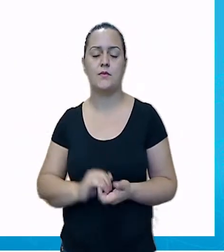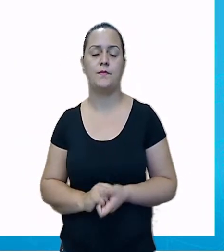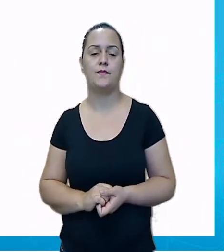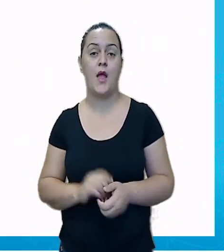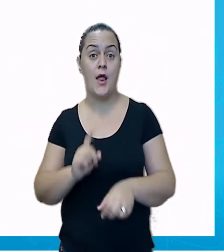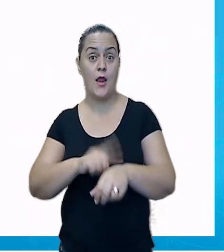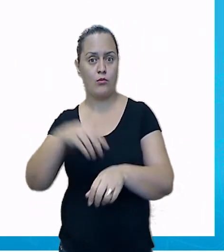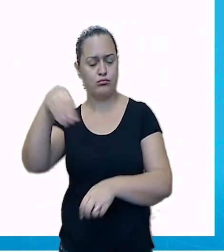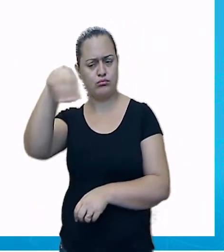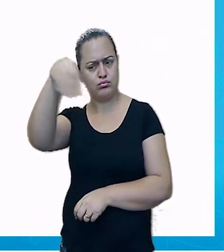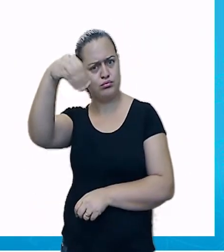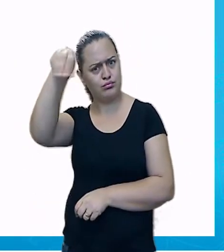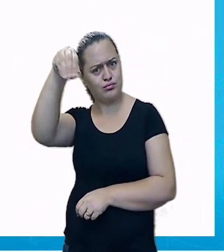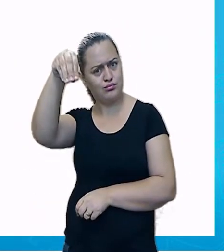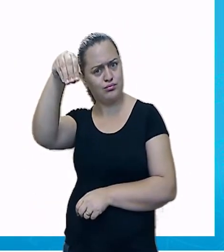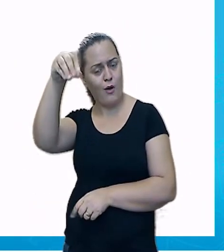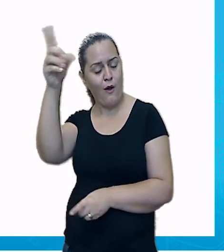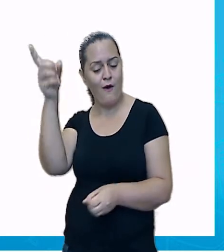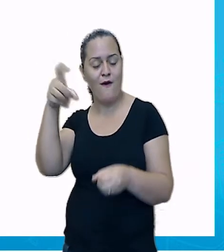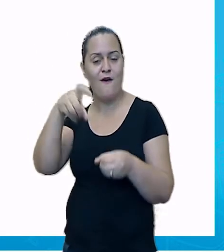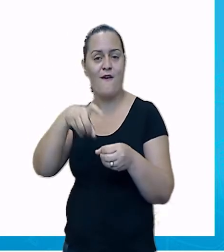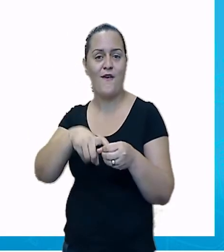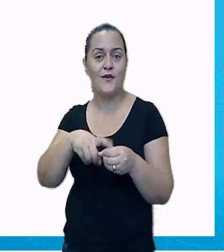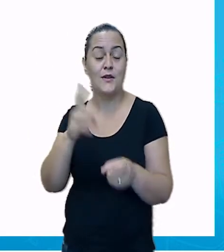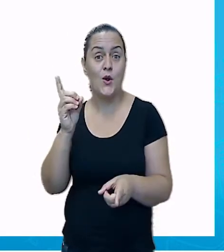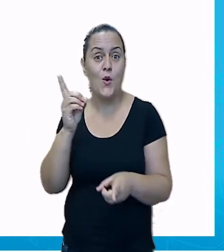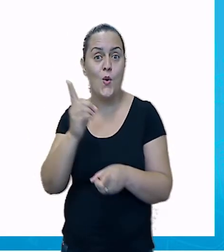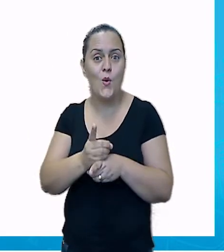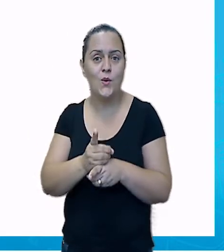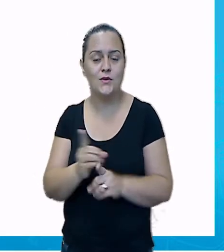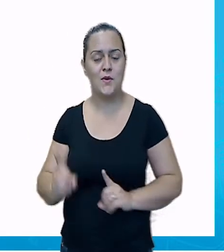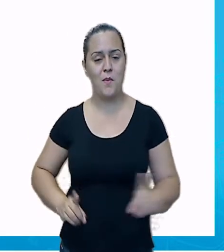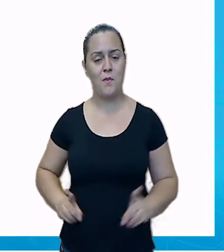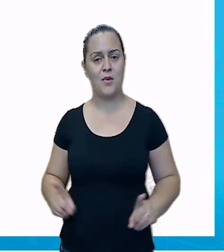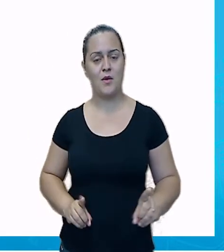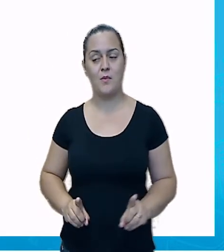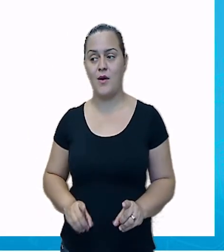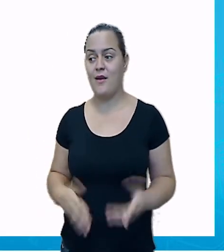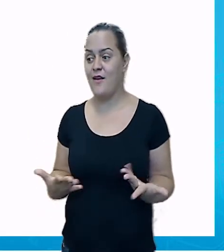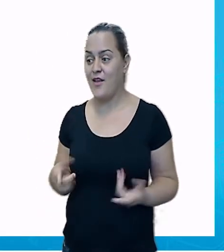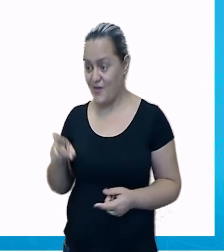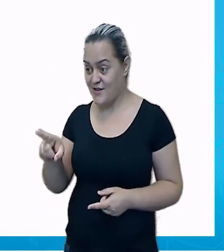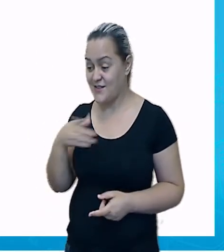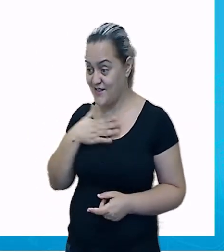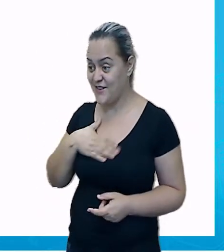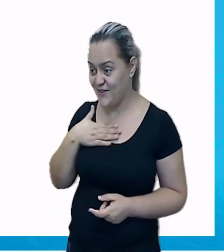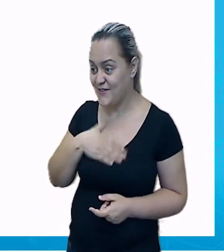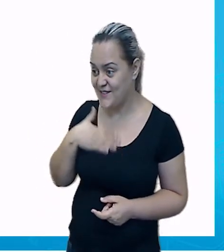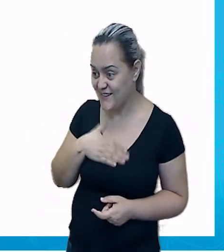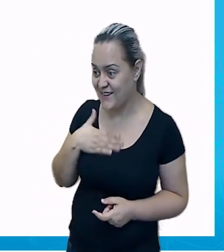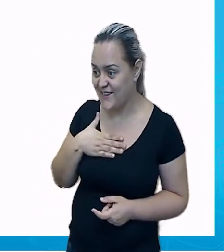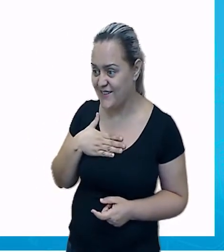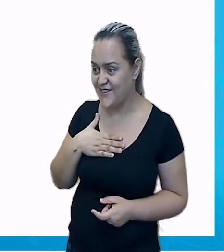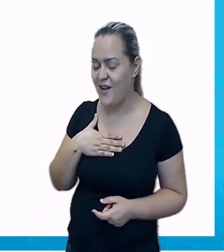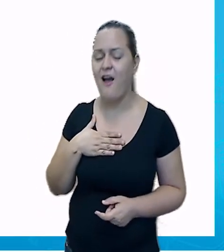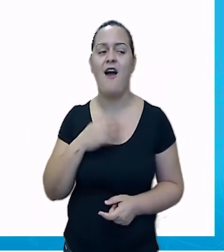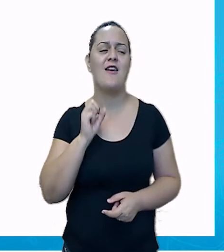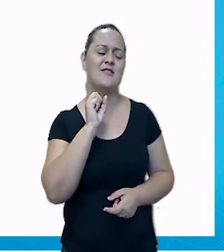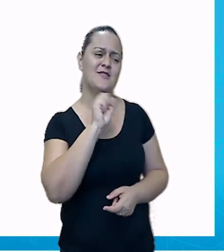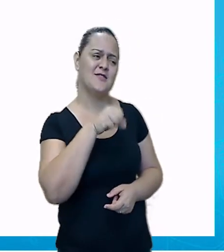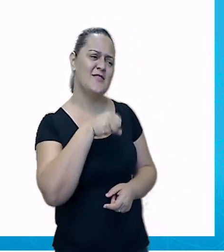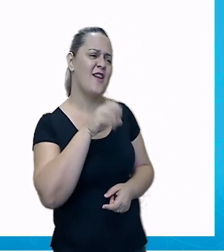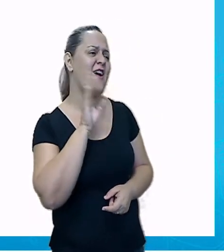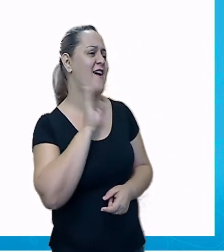recreio, ela reencontra o primo. E então? E então? Você está gostando? Pergunta. Sim, é